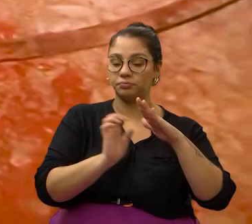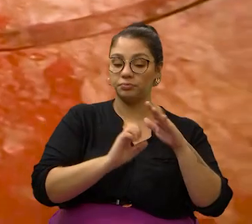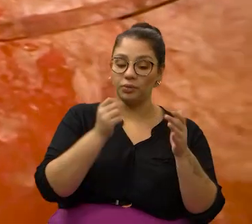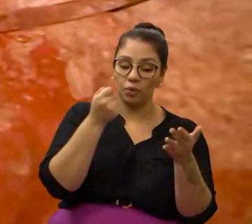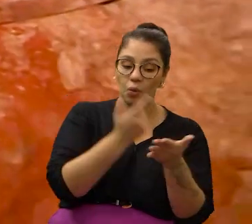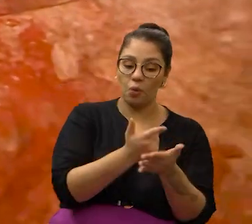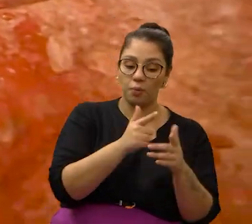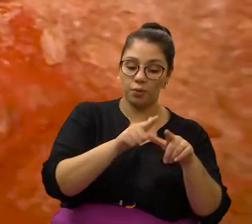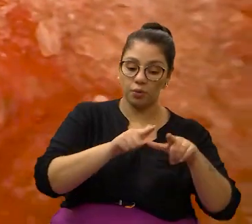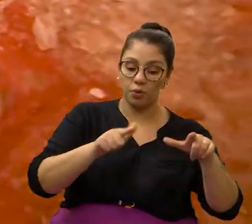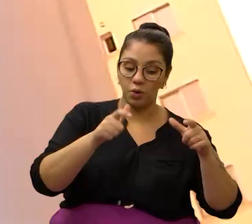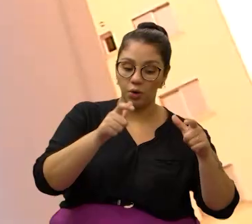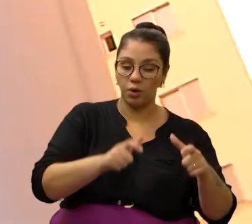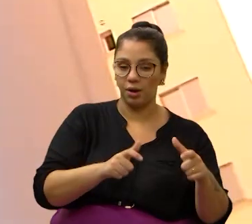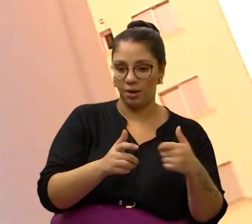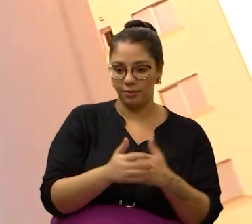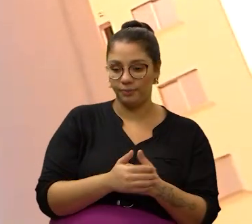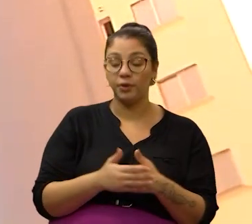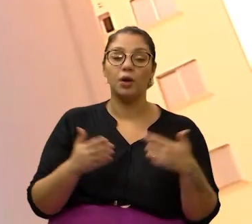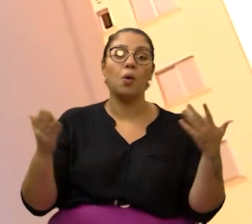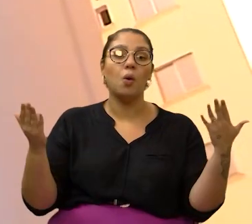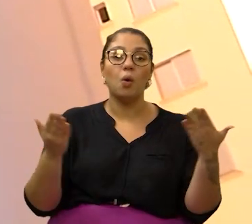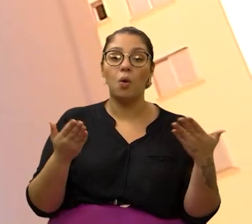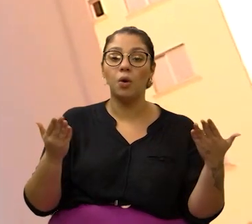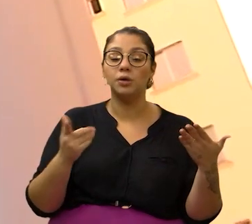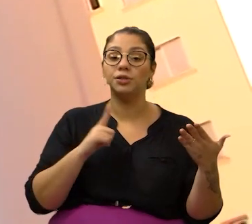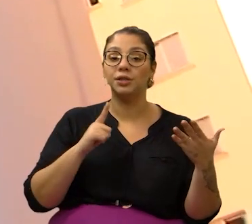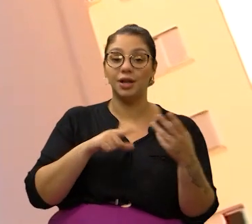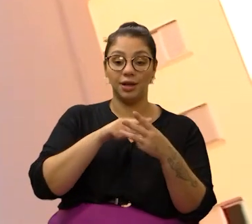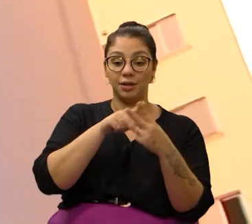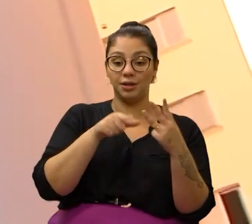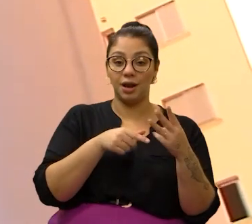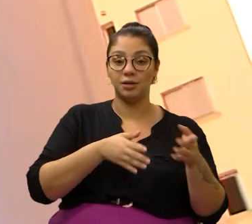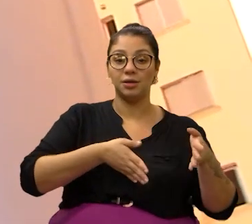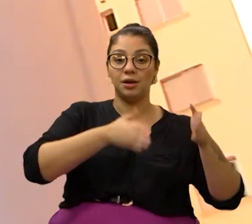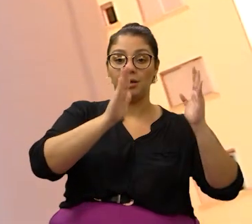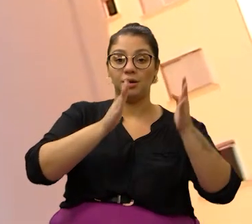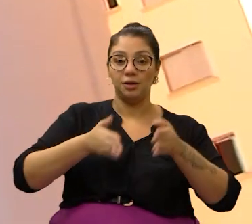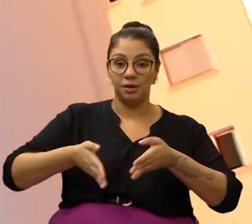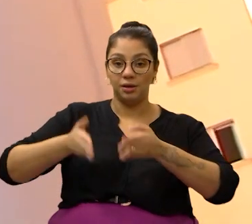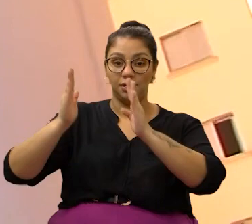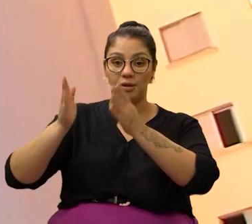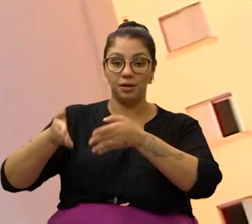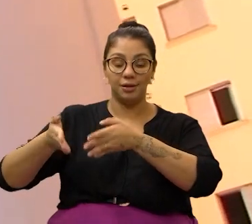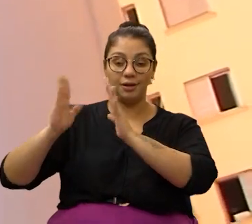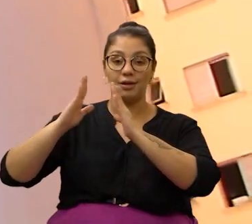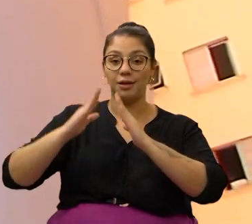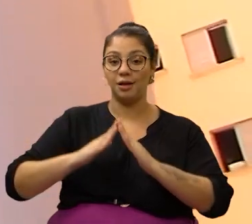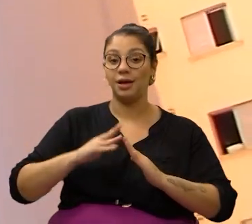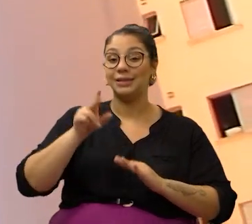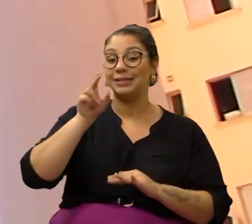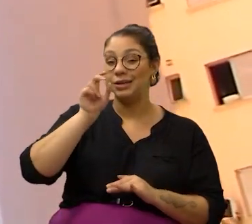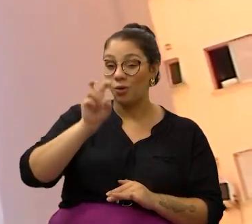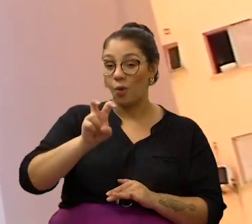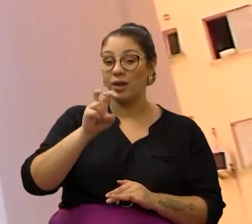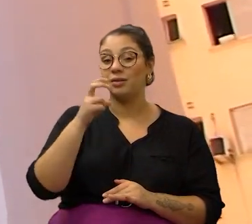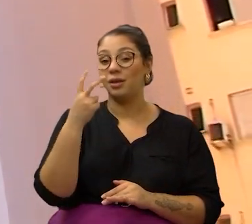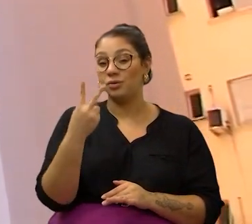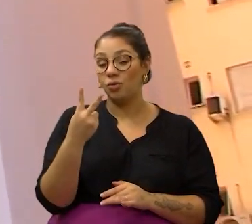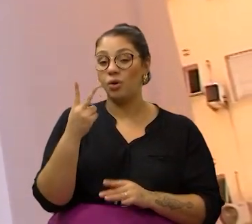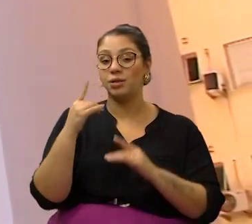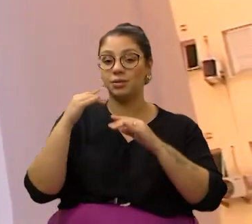adquiriu o terreno. Atualmente, o local conta com três torres residenciais, com 52